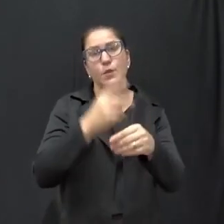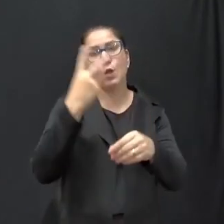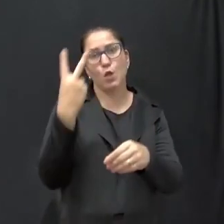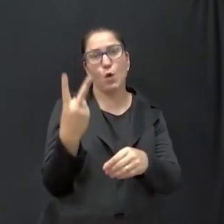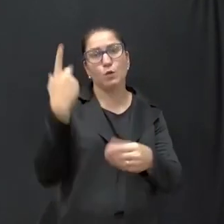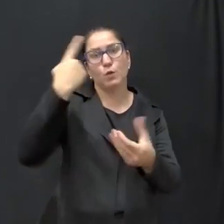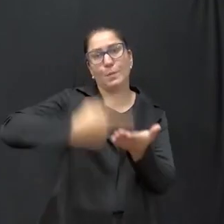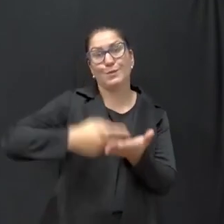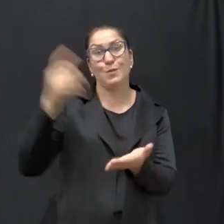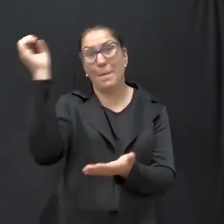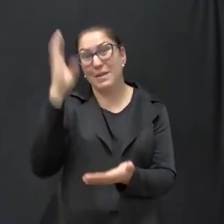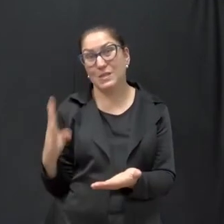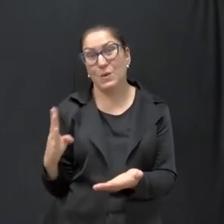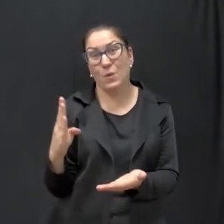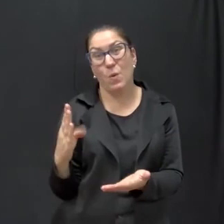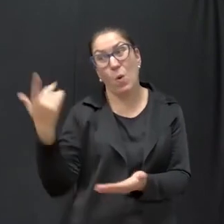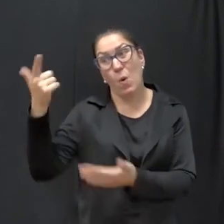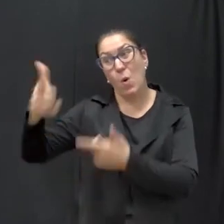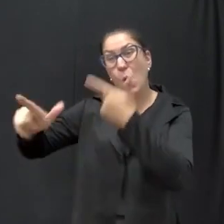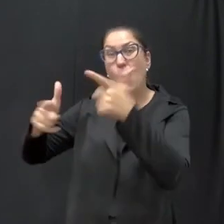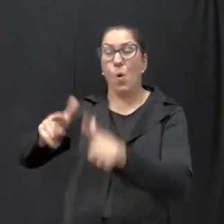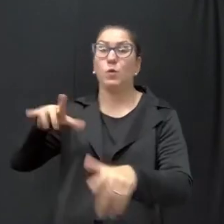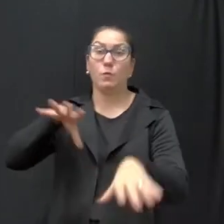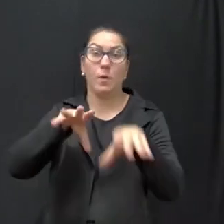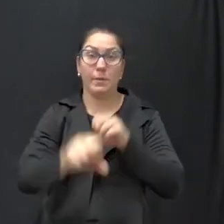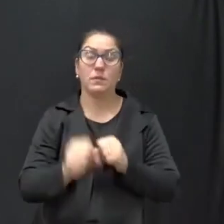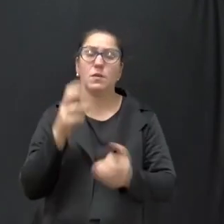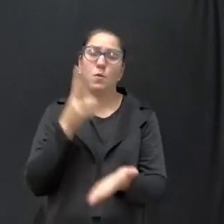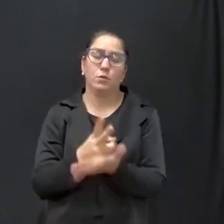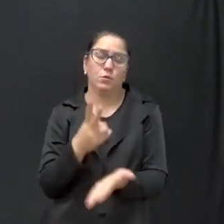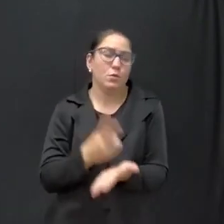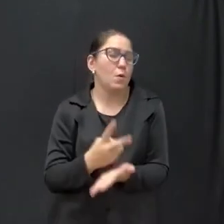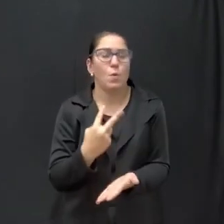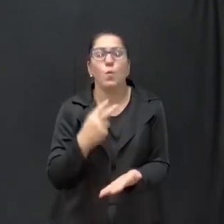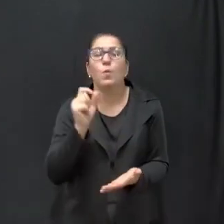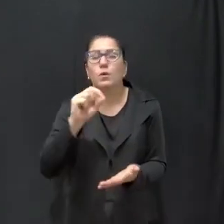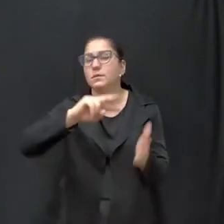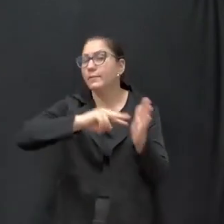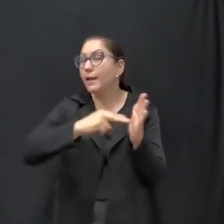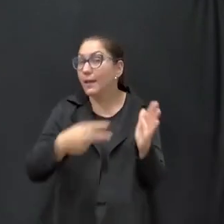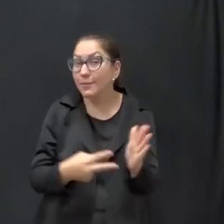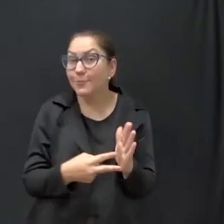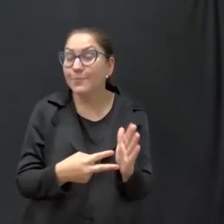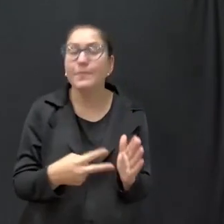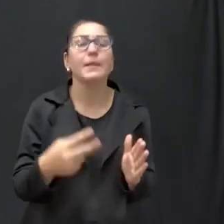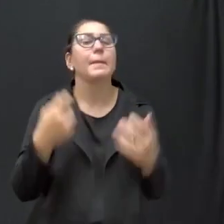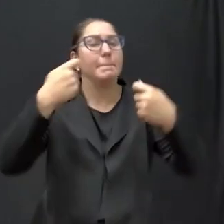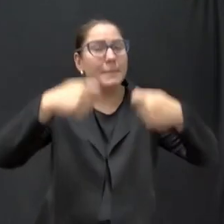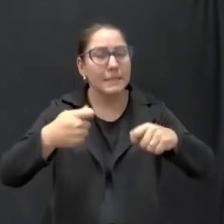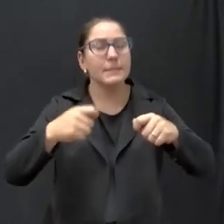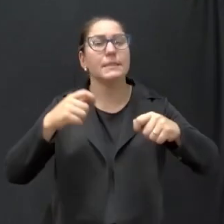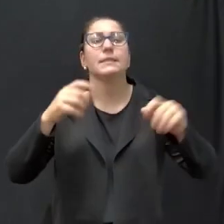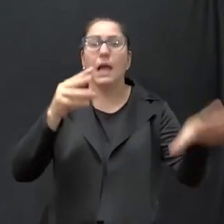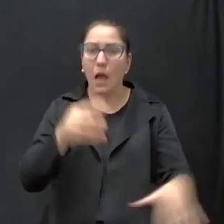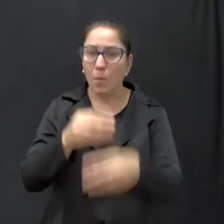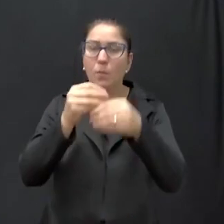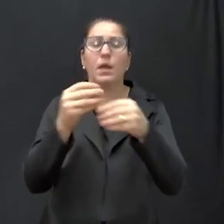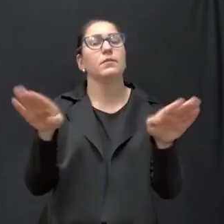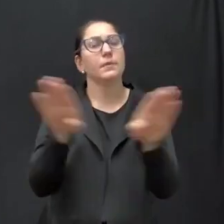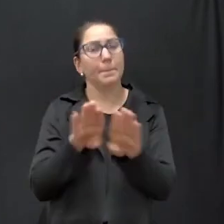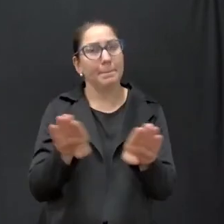Compromisso Nacional, com outro programa de formação continuada. Ou seja, deveria acompanhar esse acúmulo também.